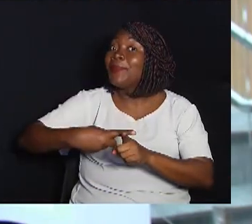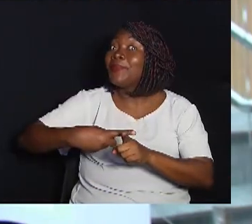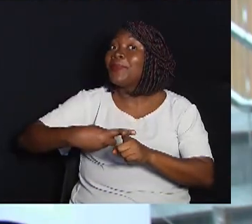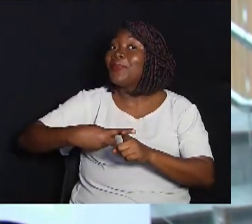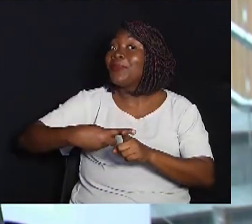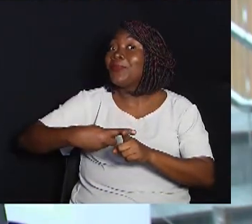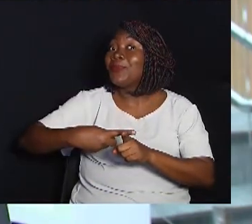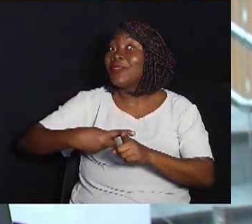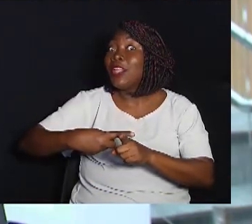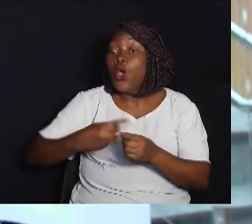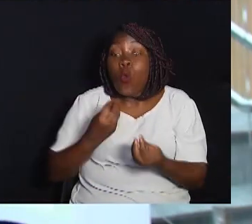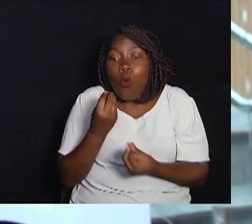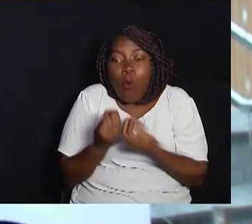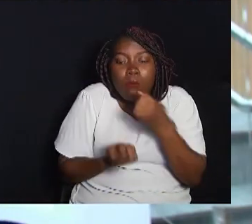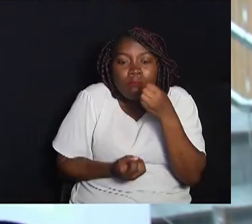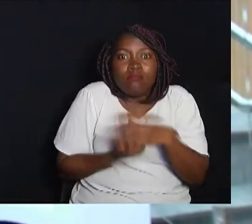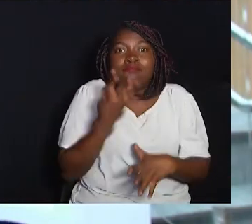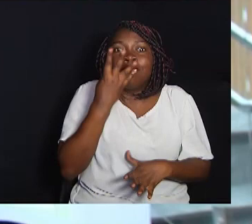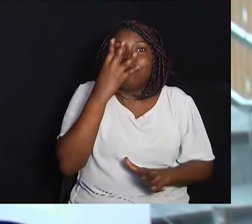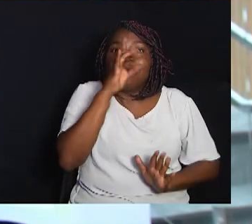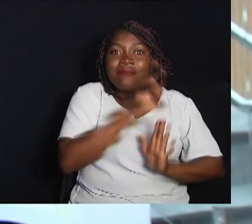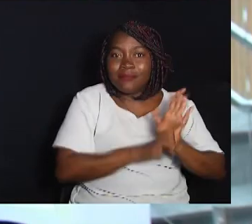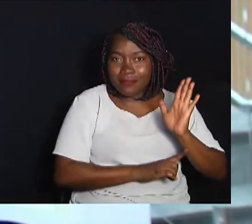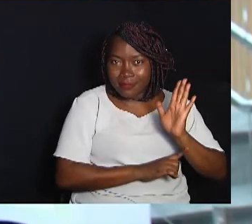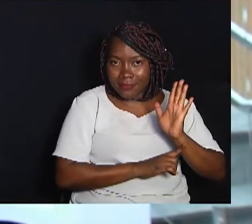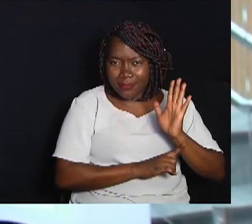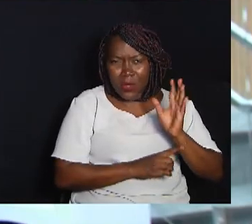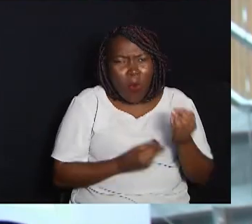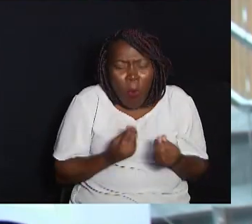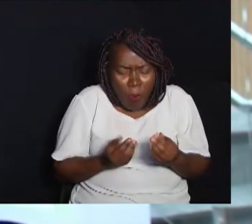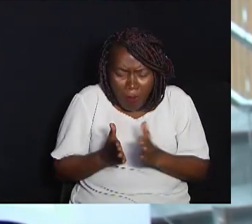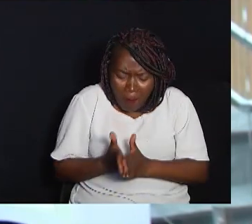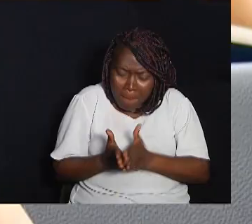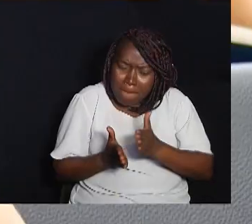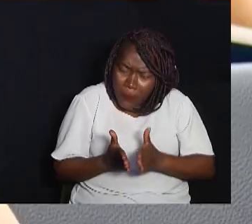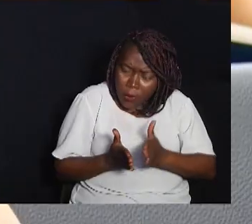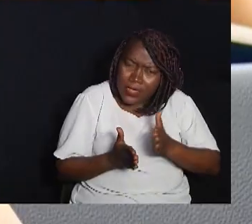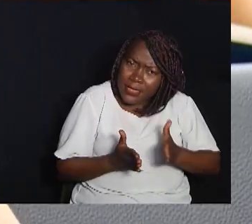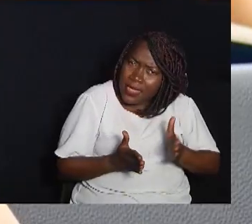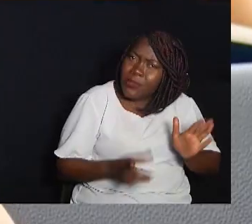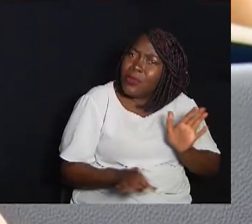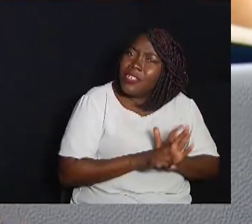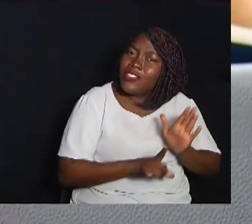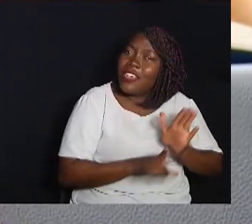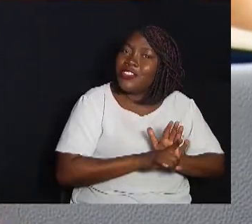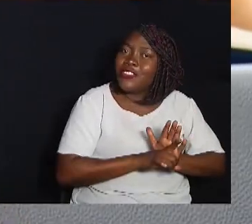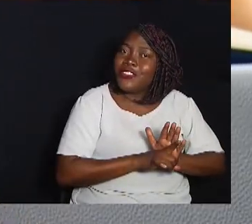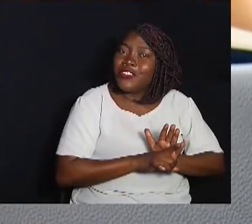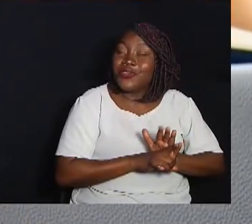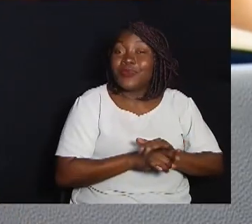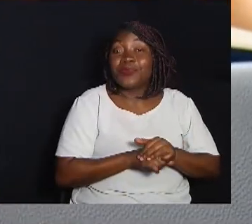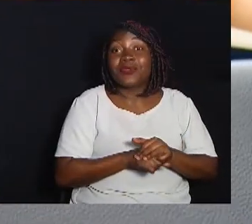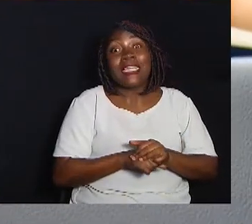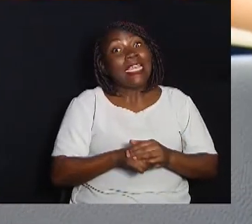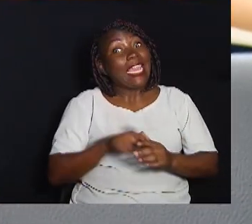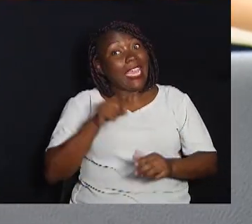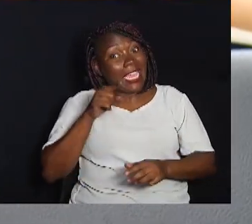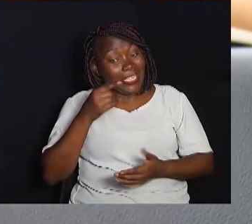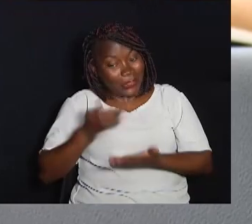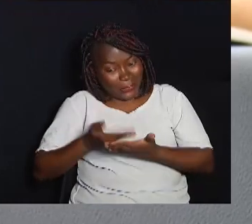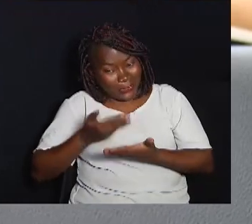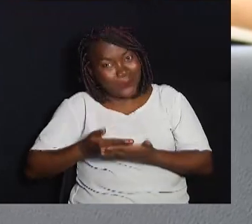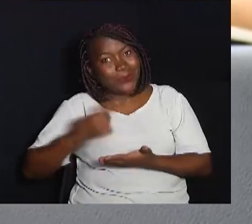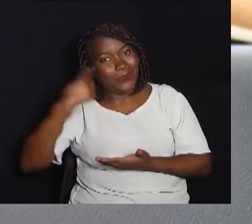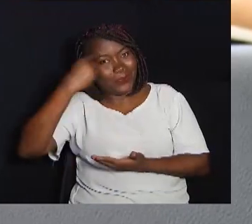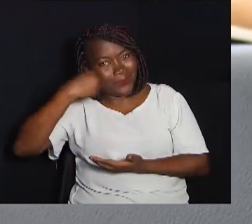o direito nasce Como é que se dá o processo legislativo Apesar de cursar direito, a aluna optou